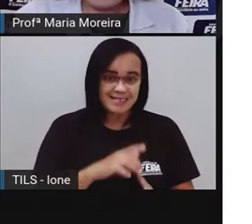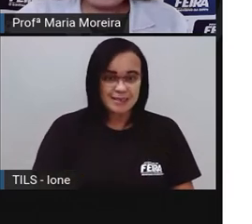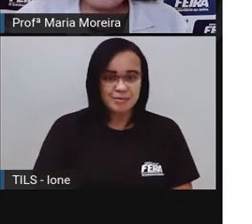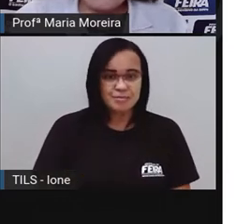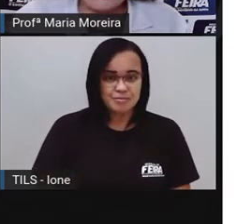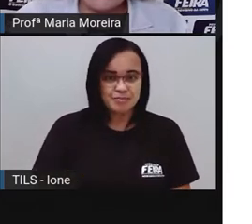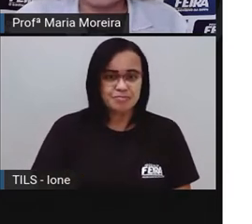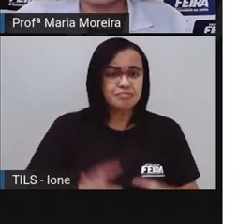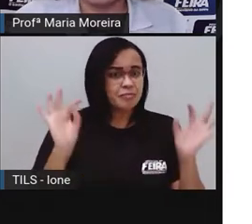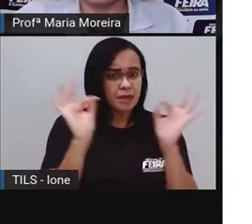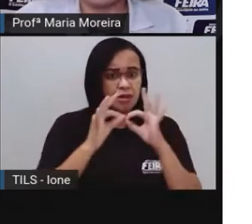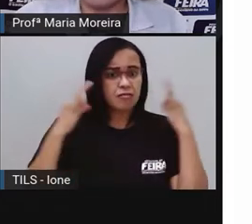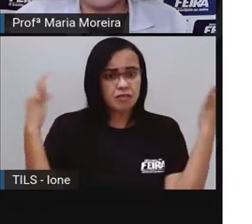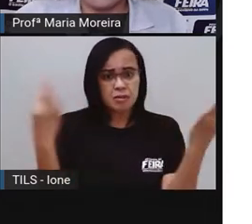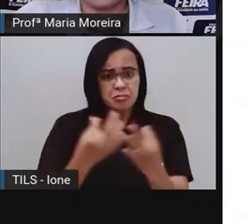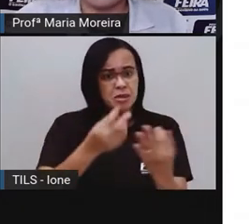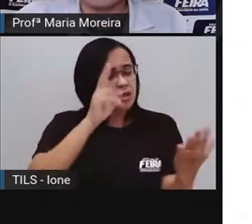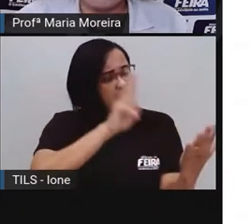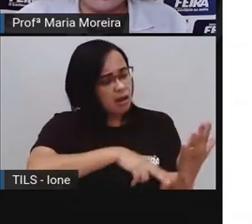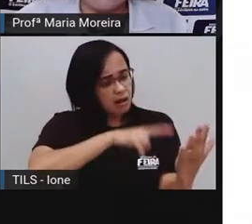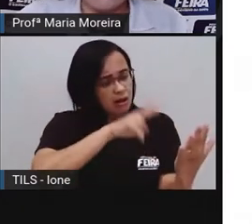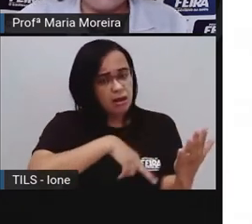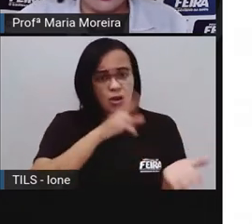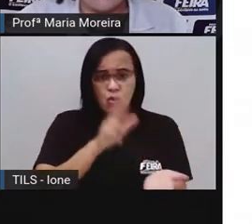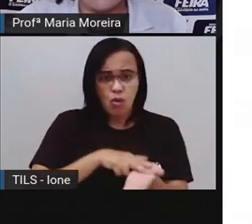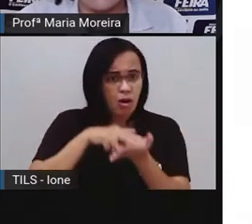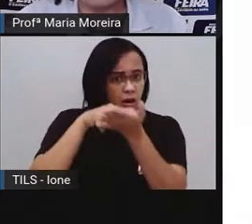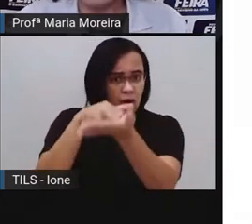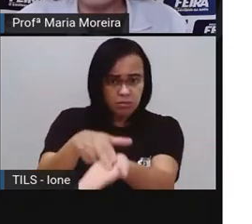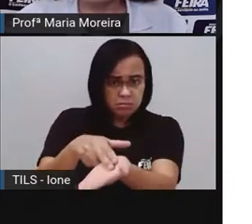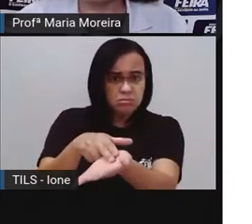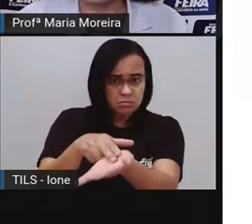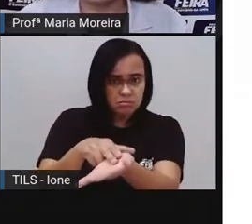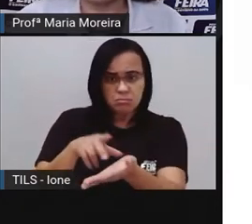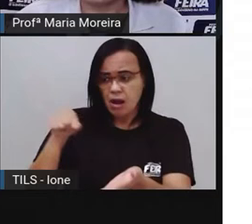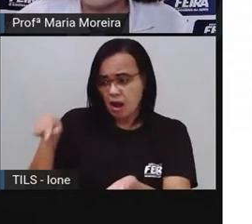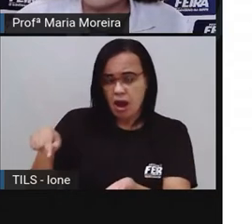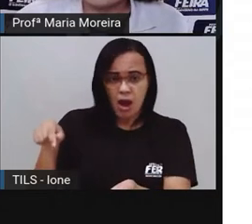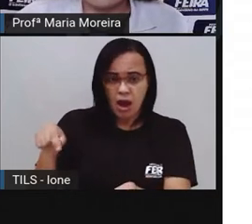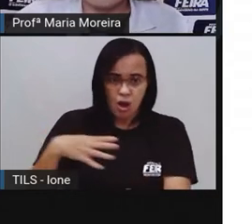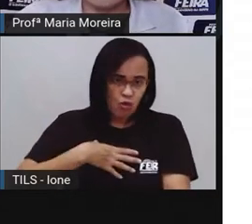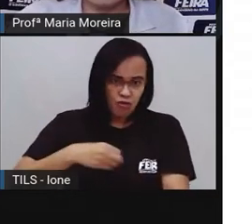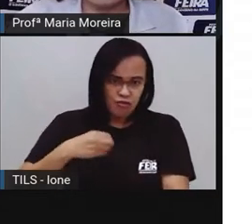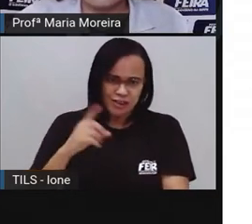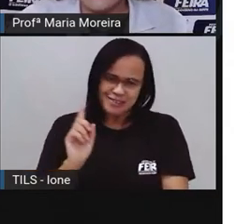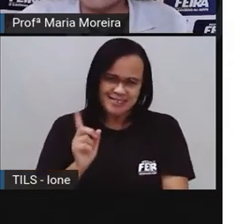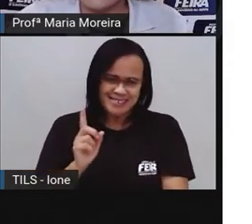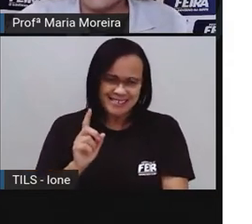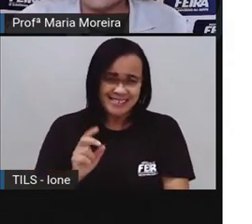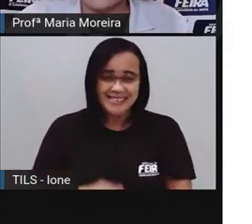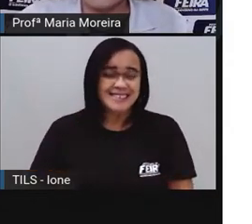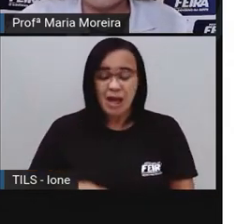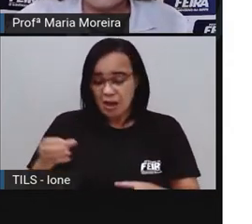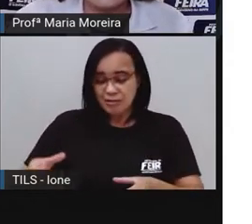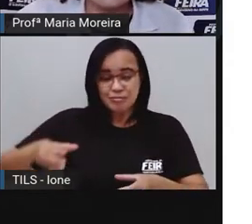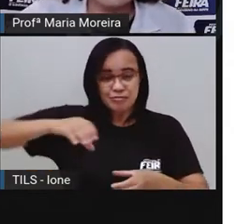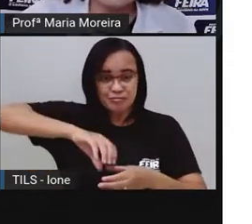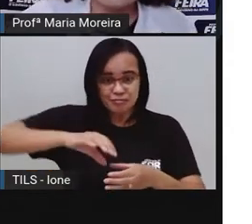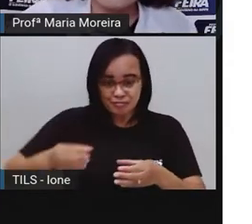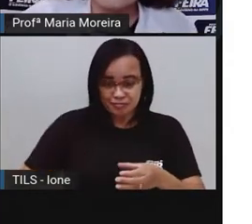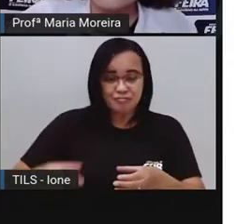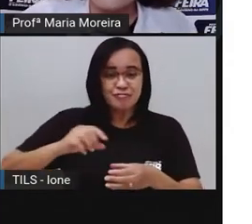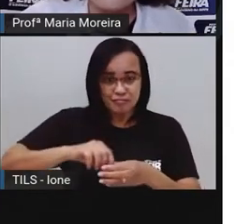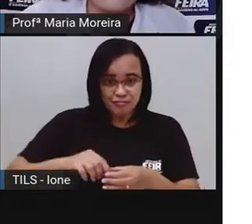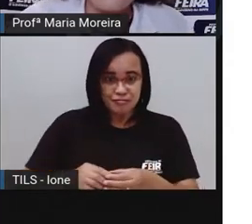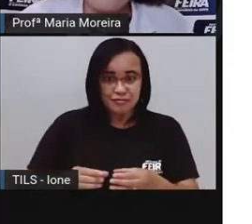A família leu a carta, menos, é claro, o ursinho. Serviu um chá ao carteiro, que